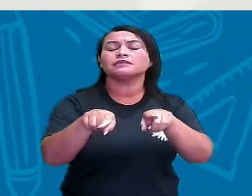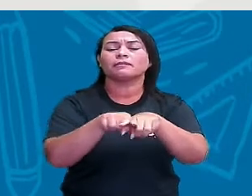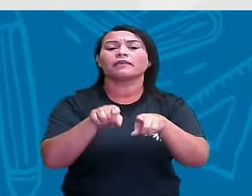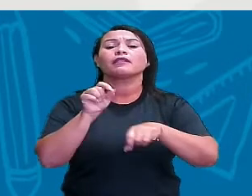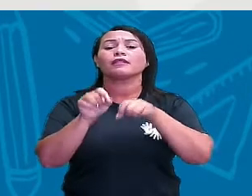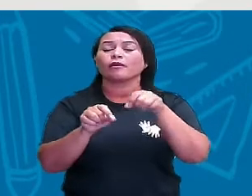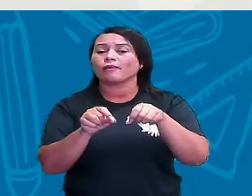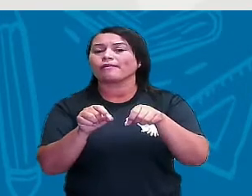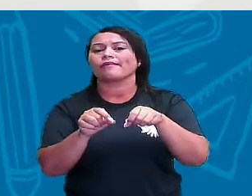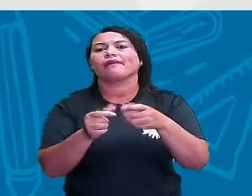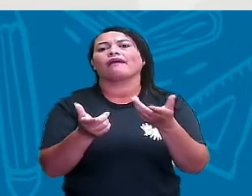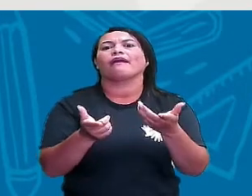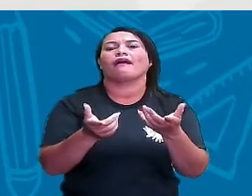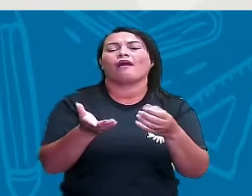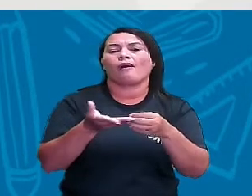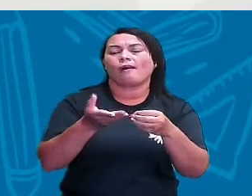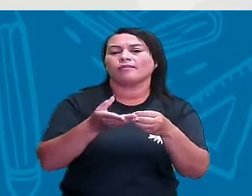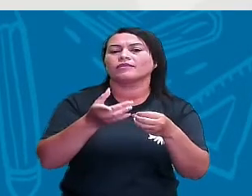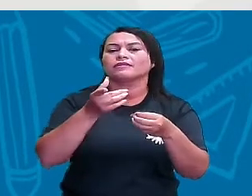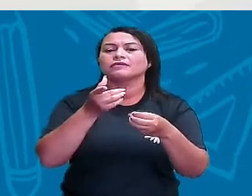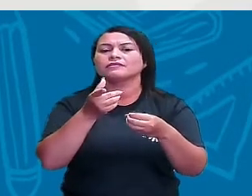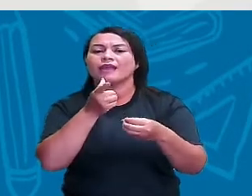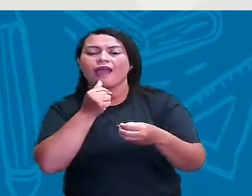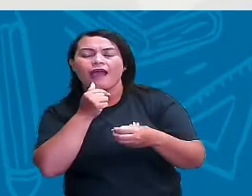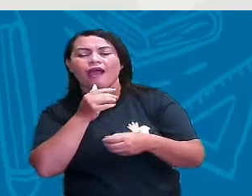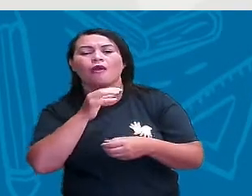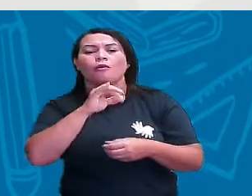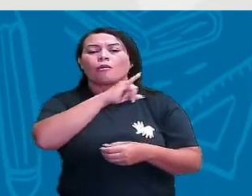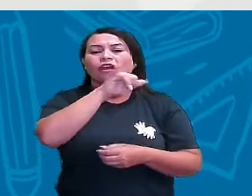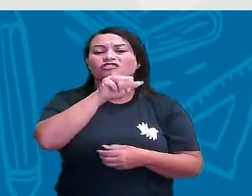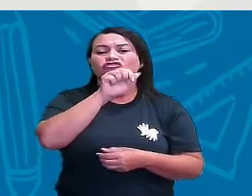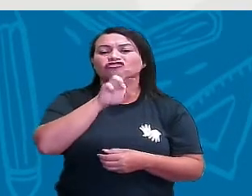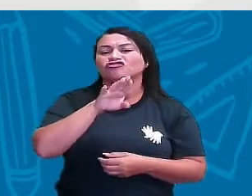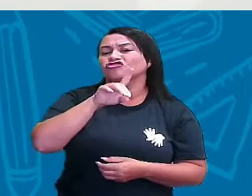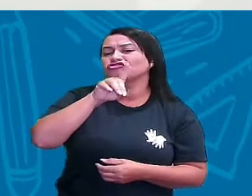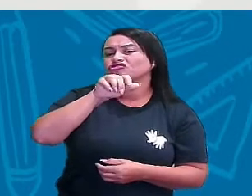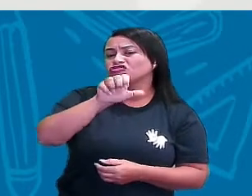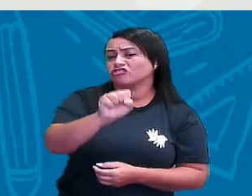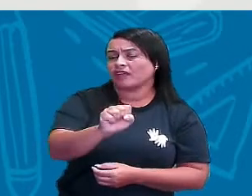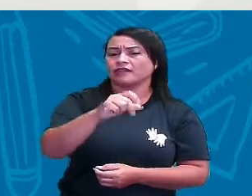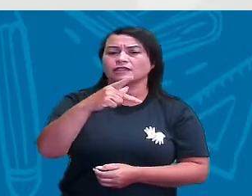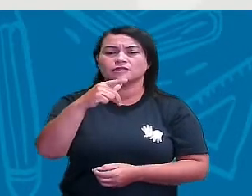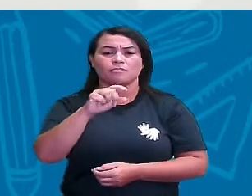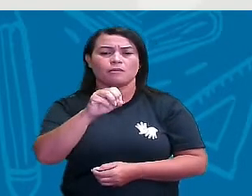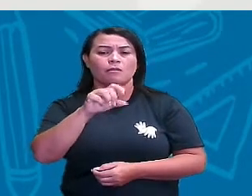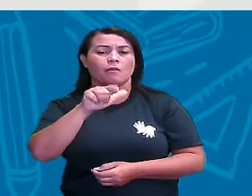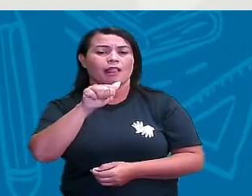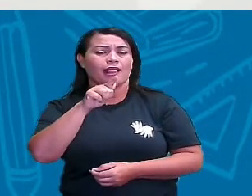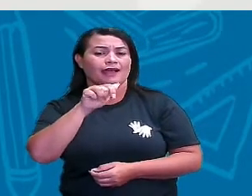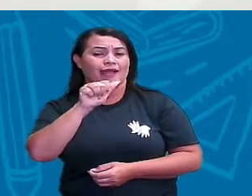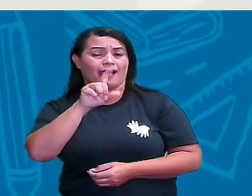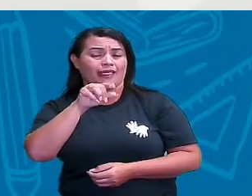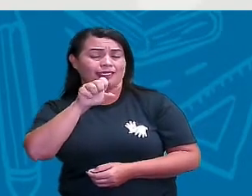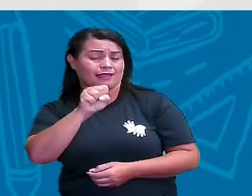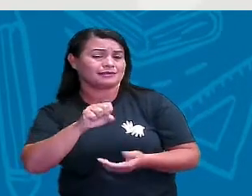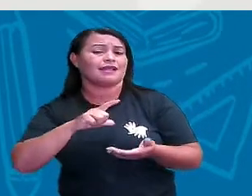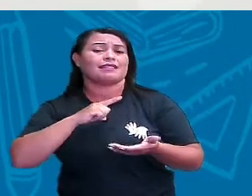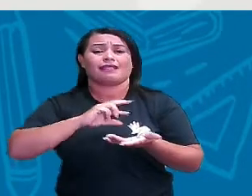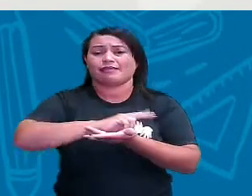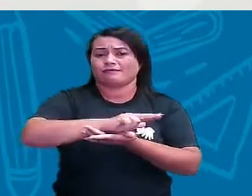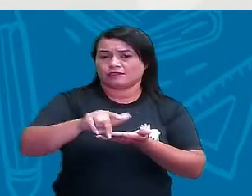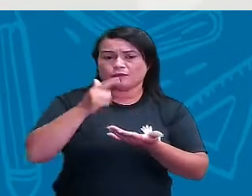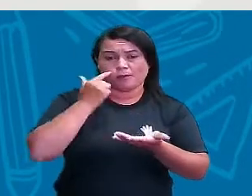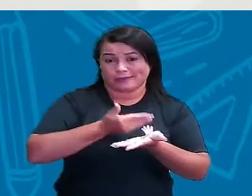eu tenho o polegada, eu tenho o jardar, eu tenho muitas medidas não padronizadas, tá certo? Então, vamos começar?